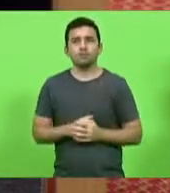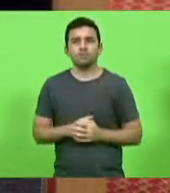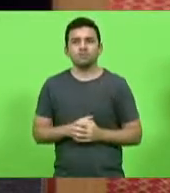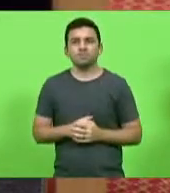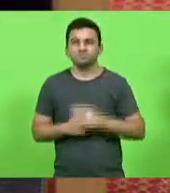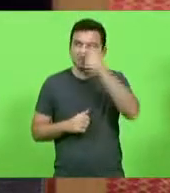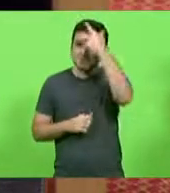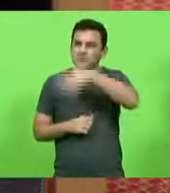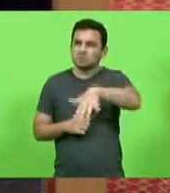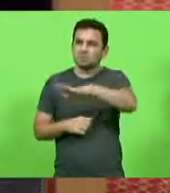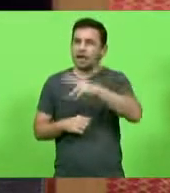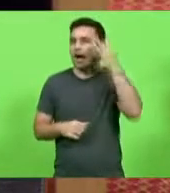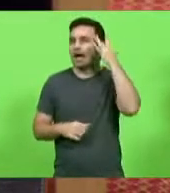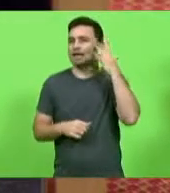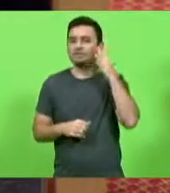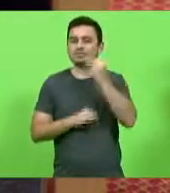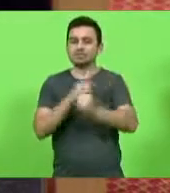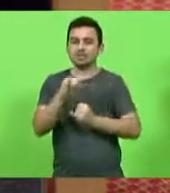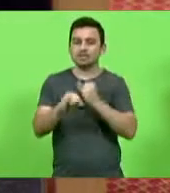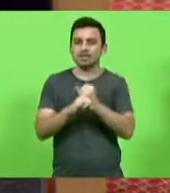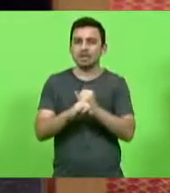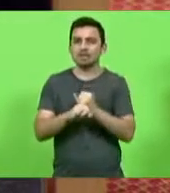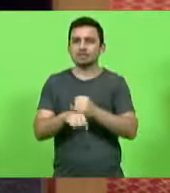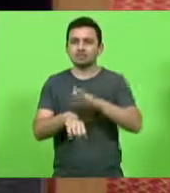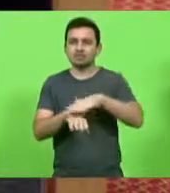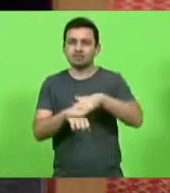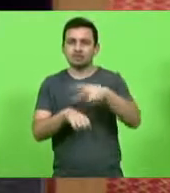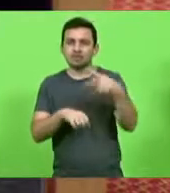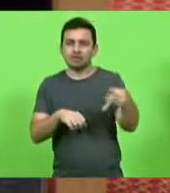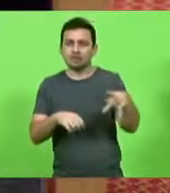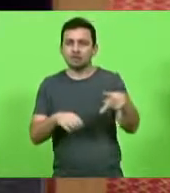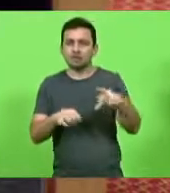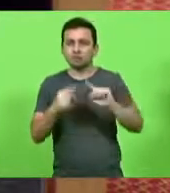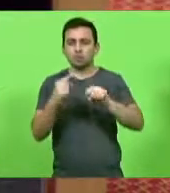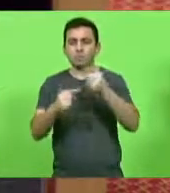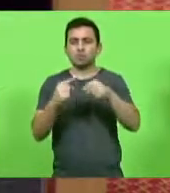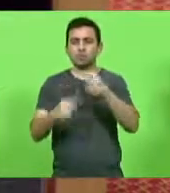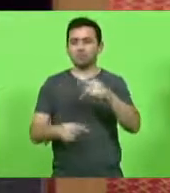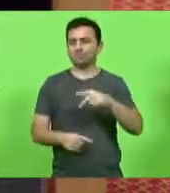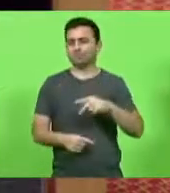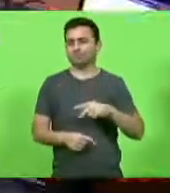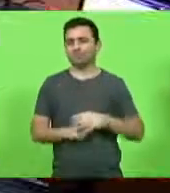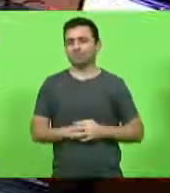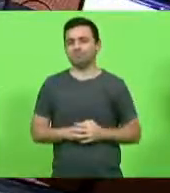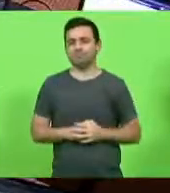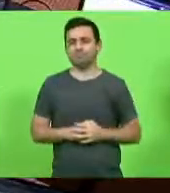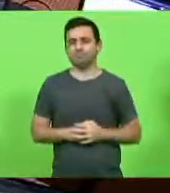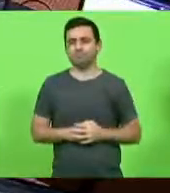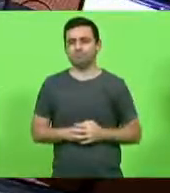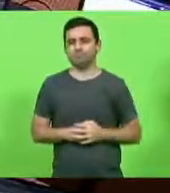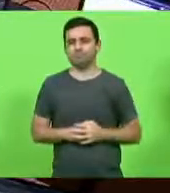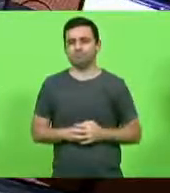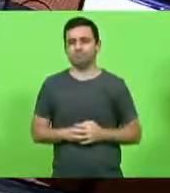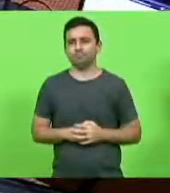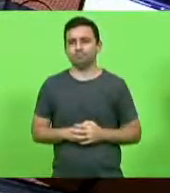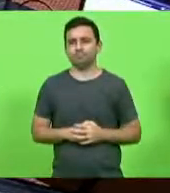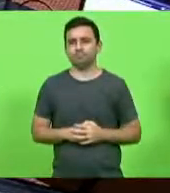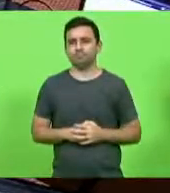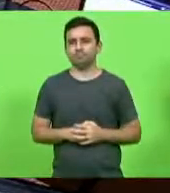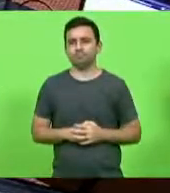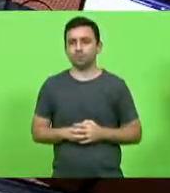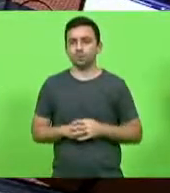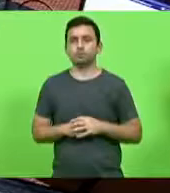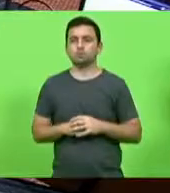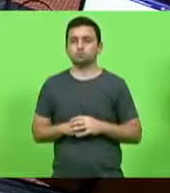acha que internet e patrimônio dos outros, público, não é de ninguém. Parabéns. Mais um minuto, deputado. Não,